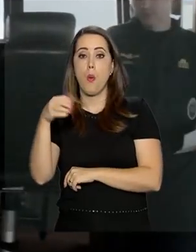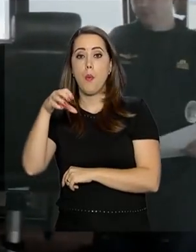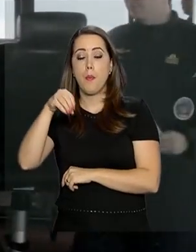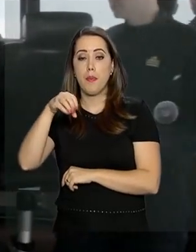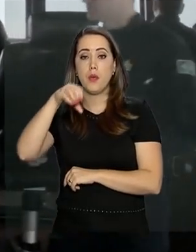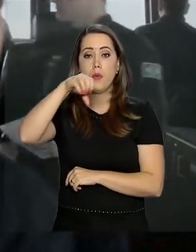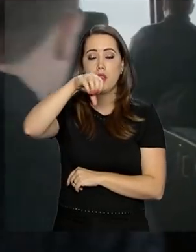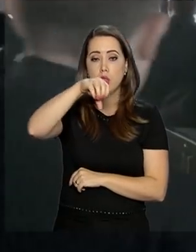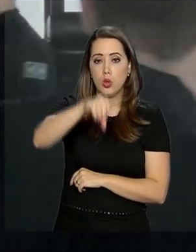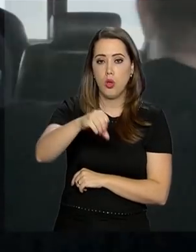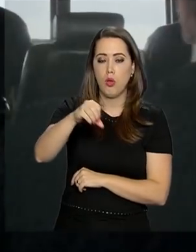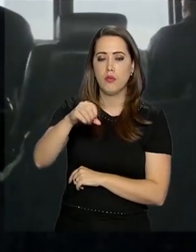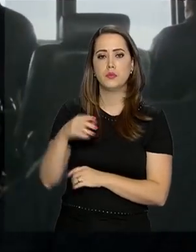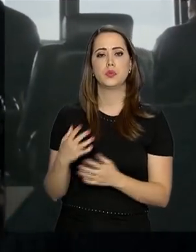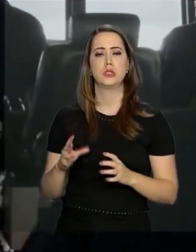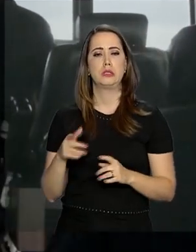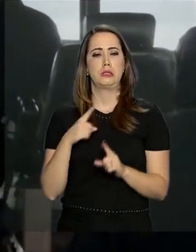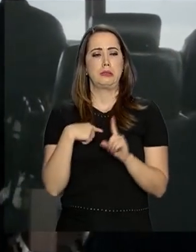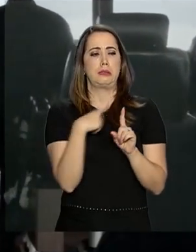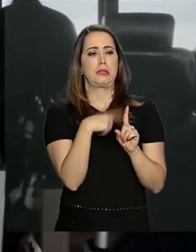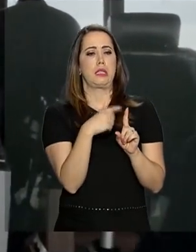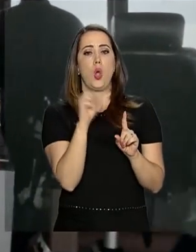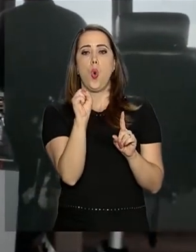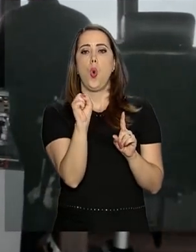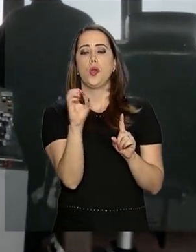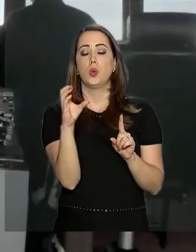A temperatura do ar é de 8 graus Celsius.